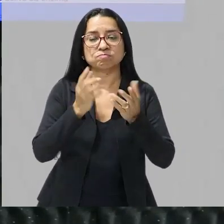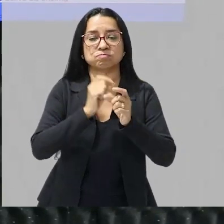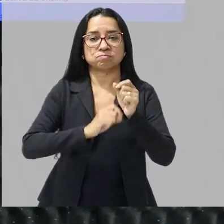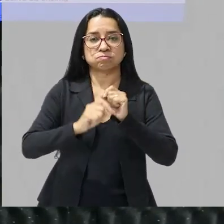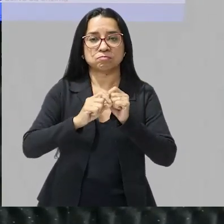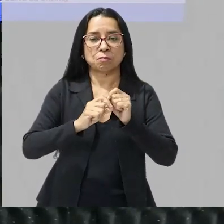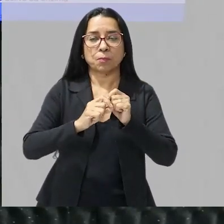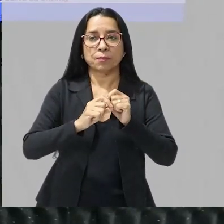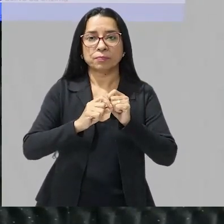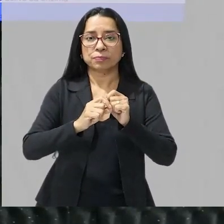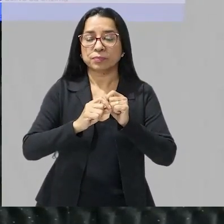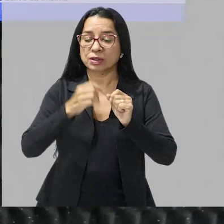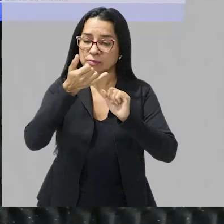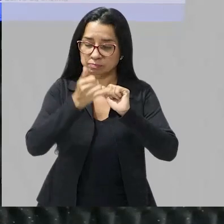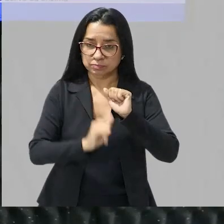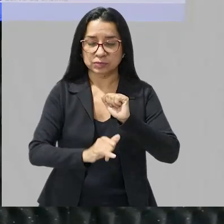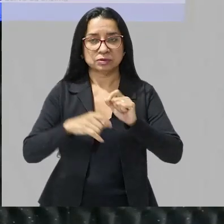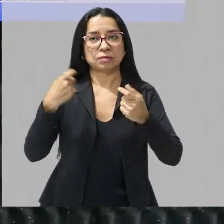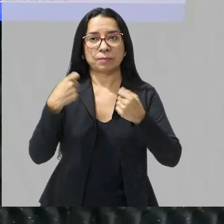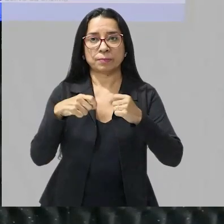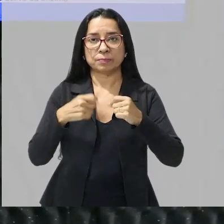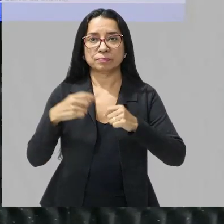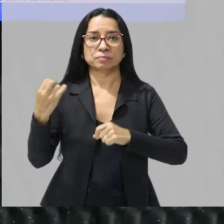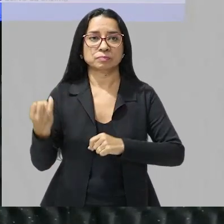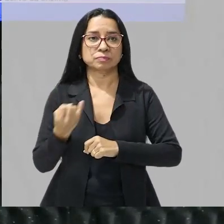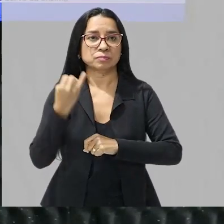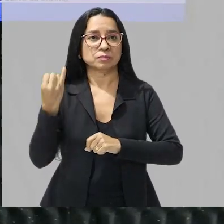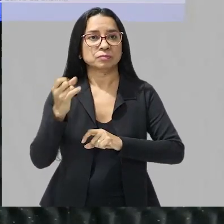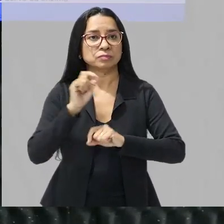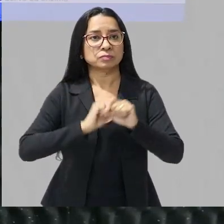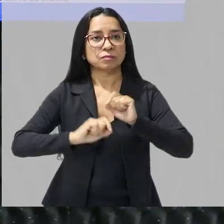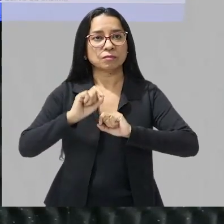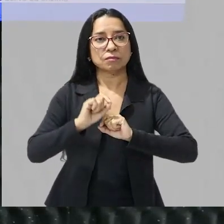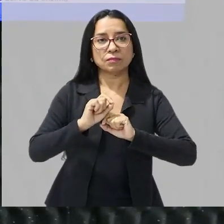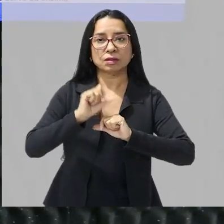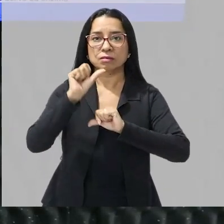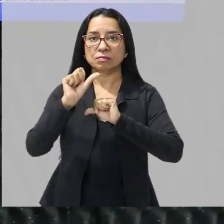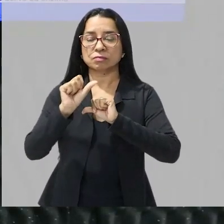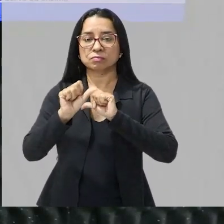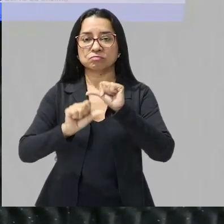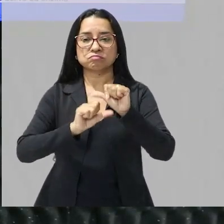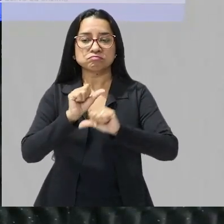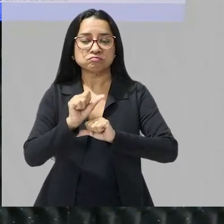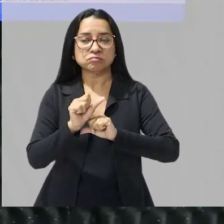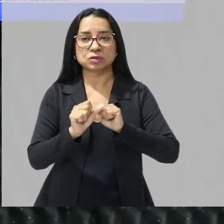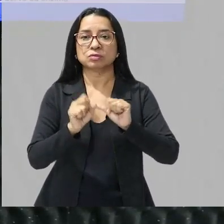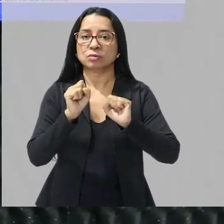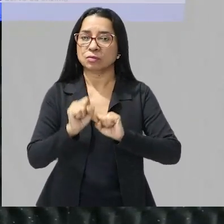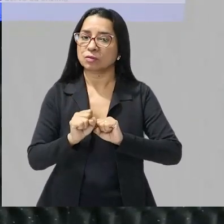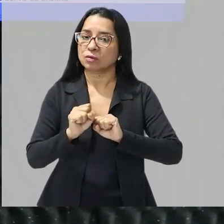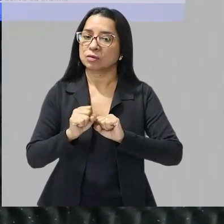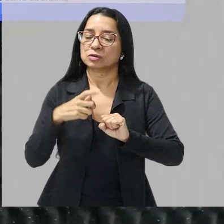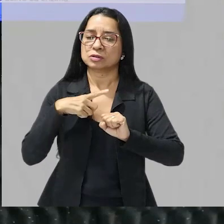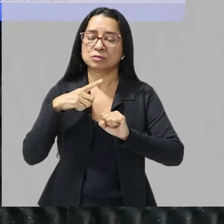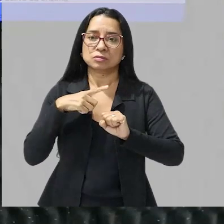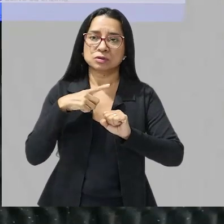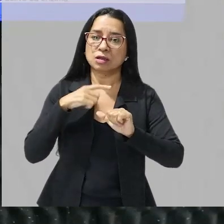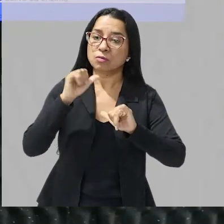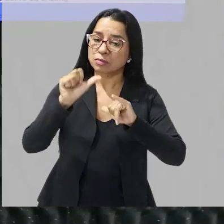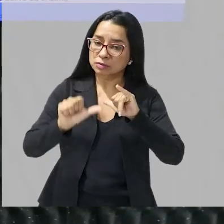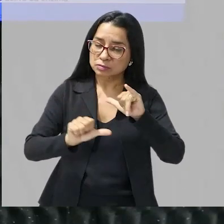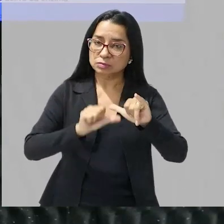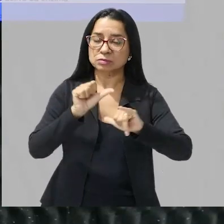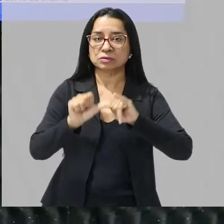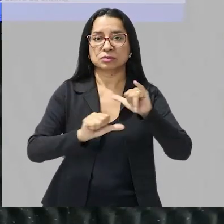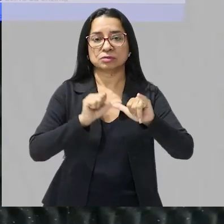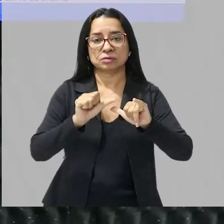é a energia necessária para que reagentes possam promover uma reação química tá?